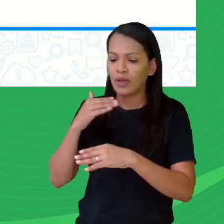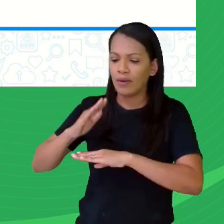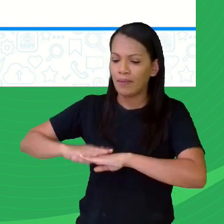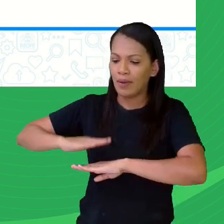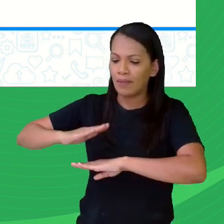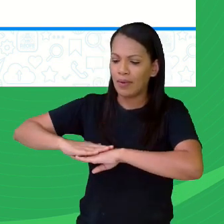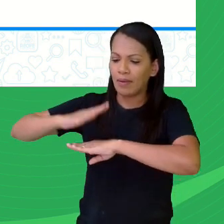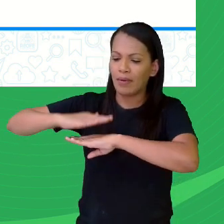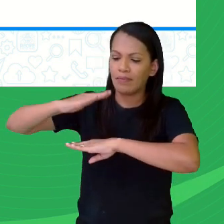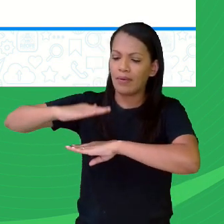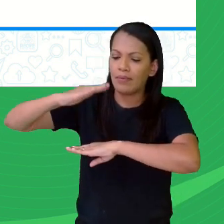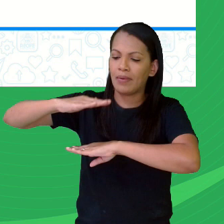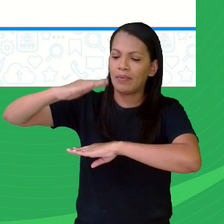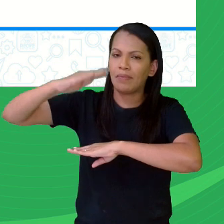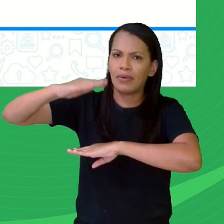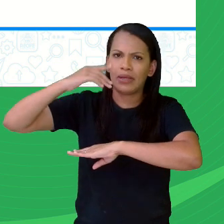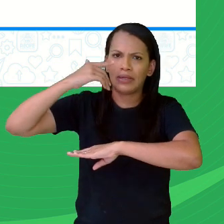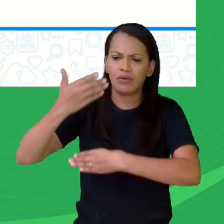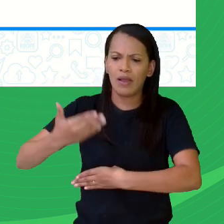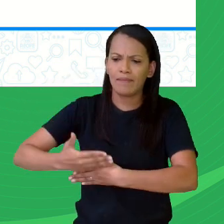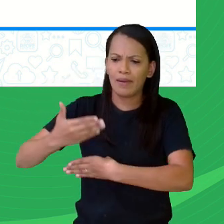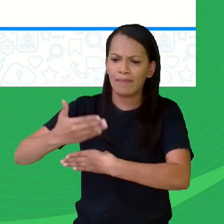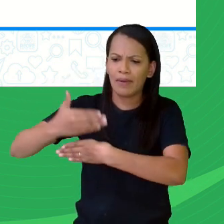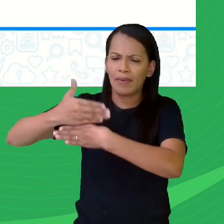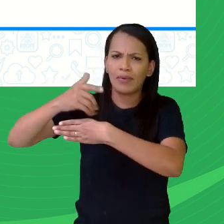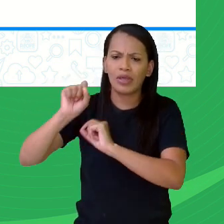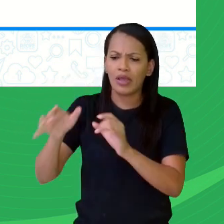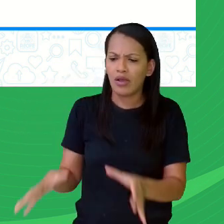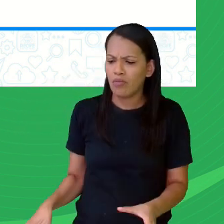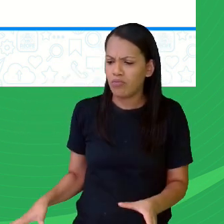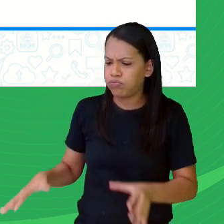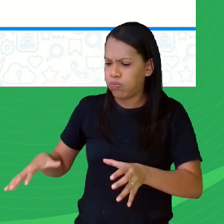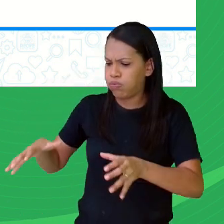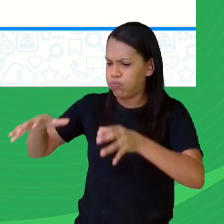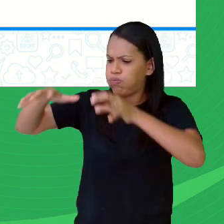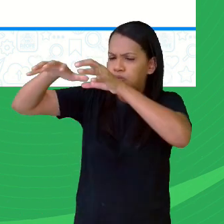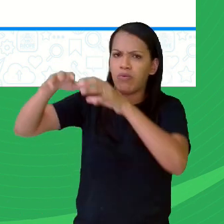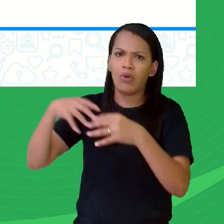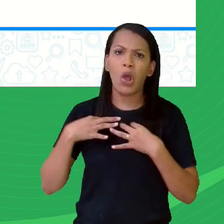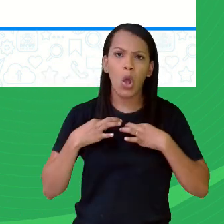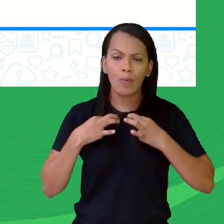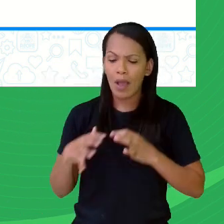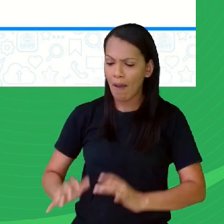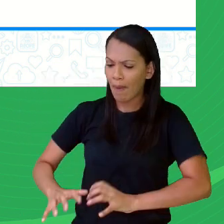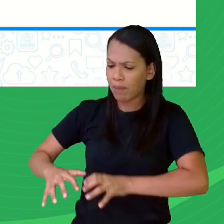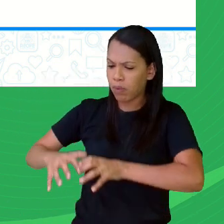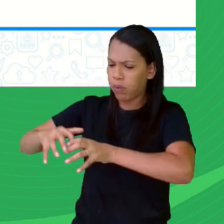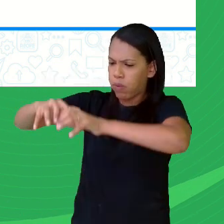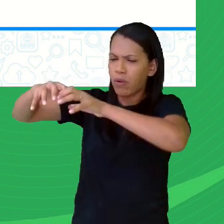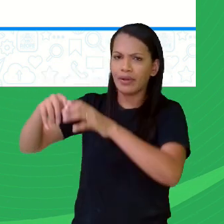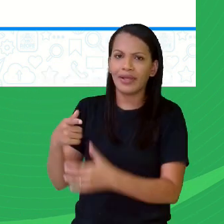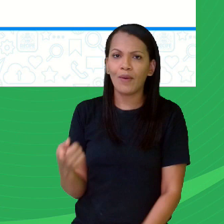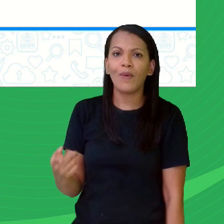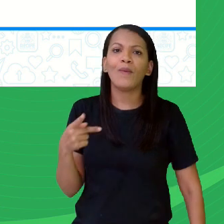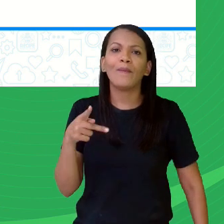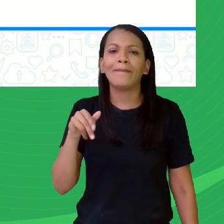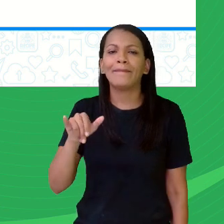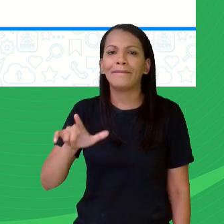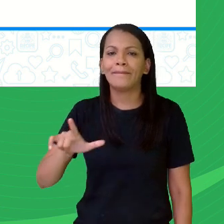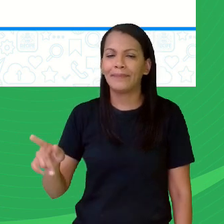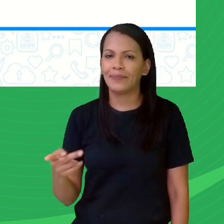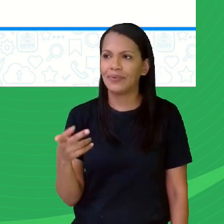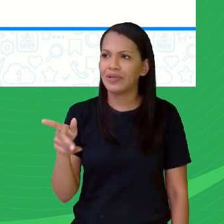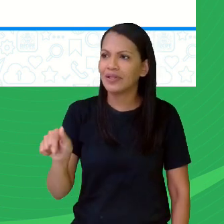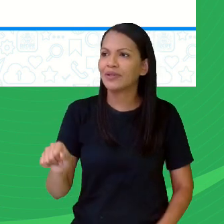as outras. Essa pilha de roupa, pilha de roupa aí, em cima da sua cama. Coletivo de